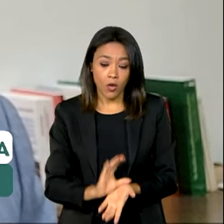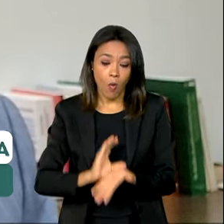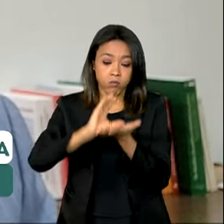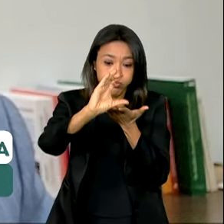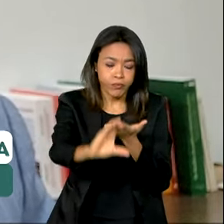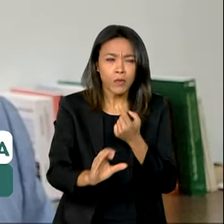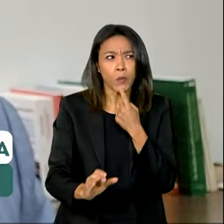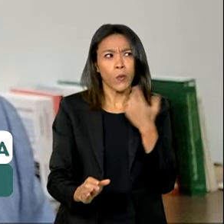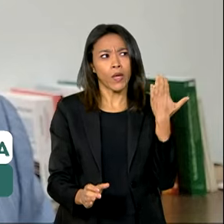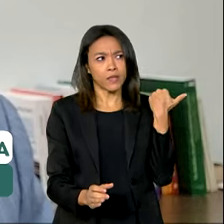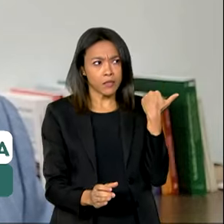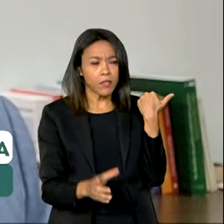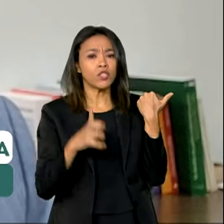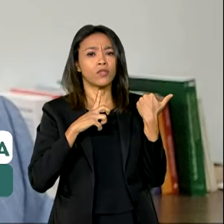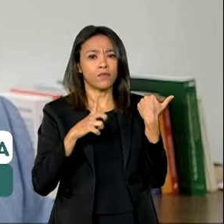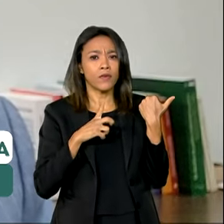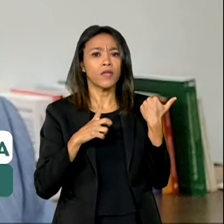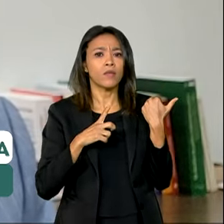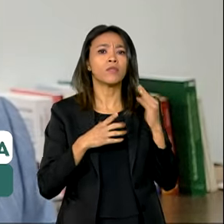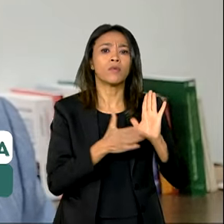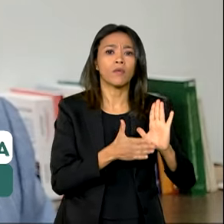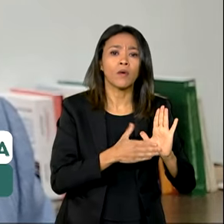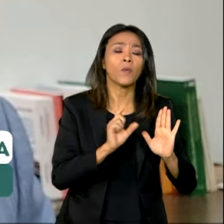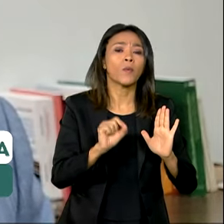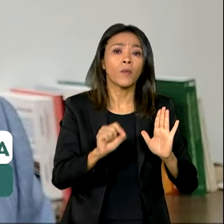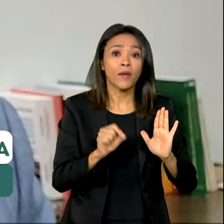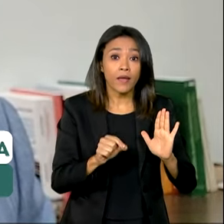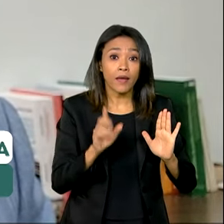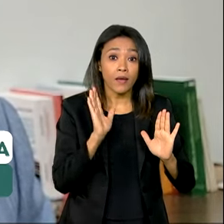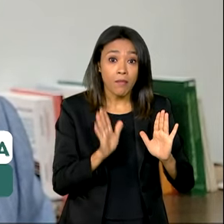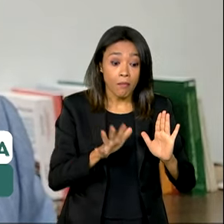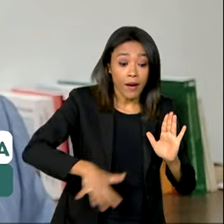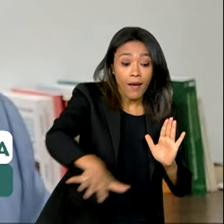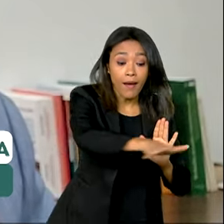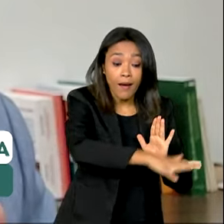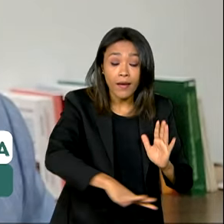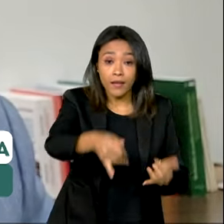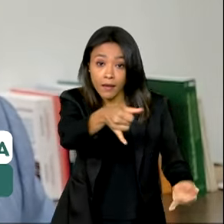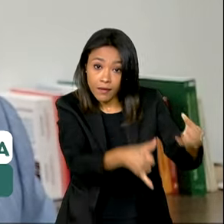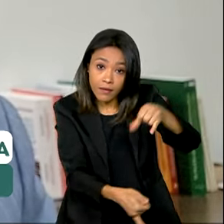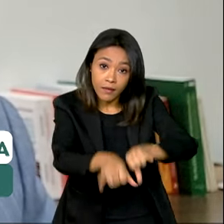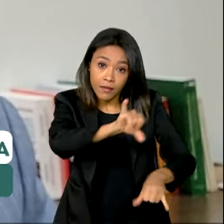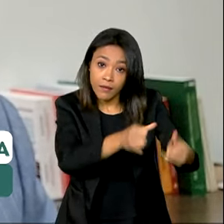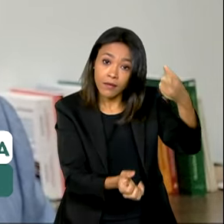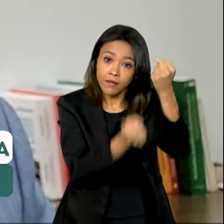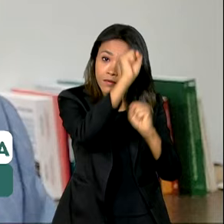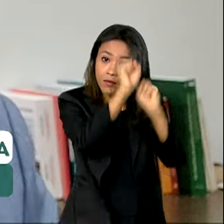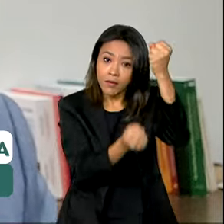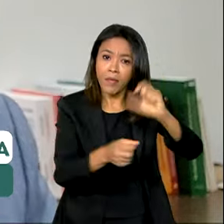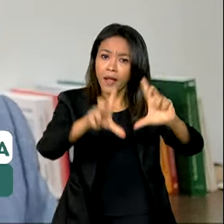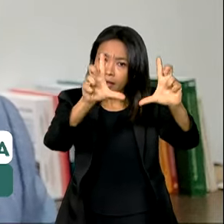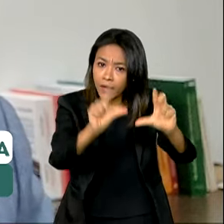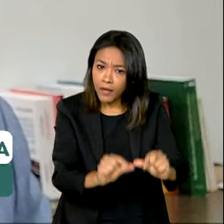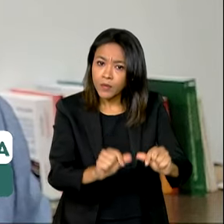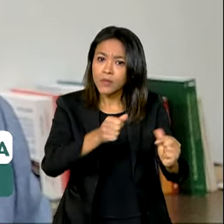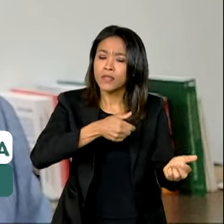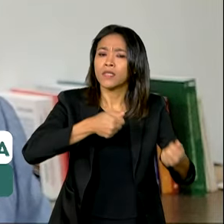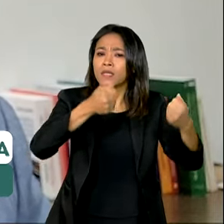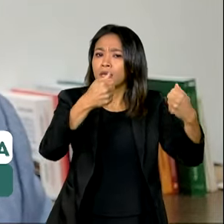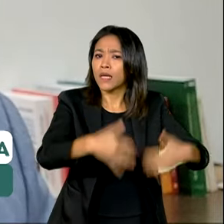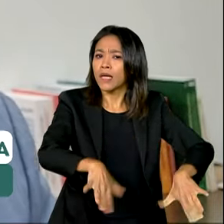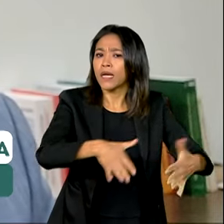agora, recentemente, medidas como regime especial para a indústria química, para reduzir custo e estimular a